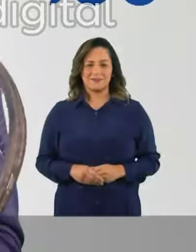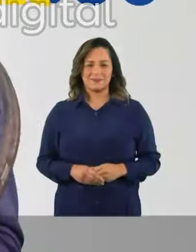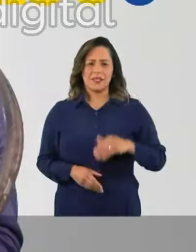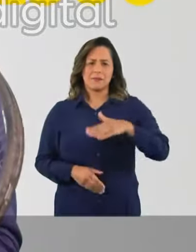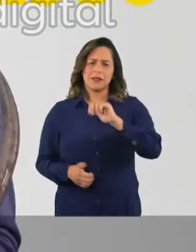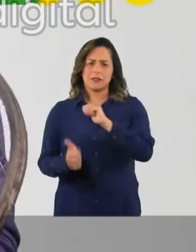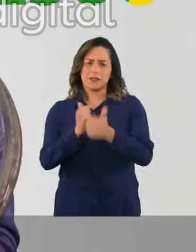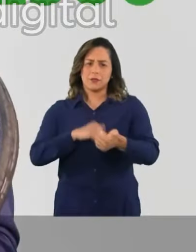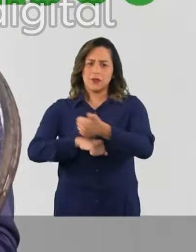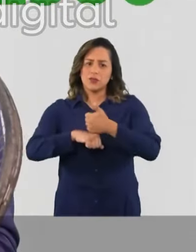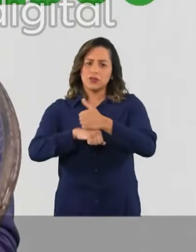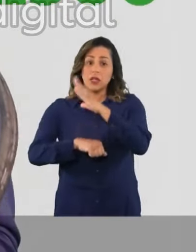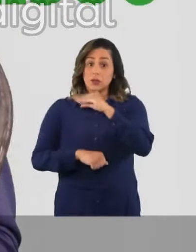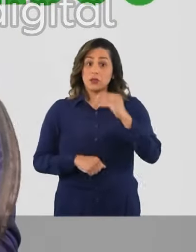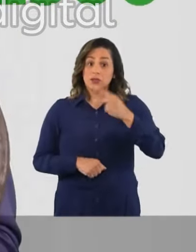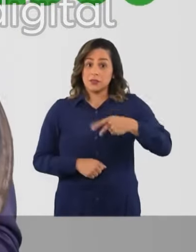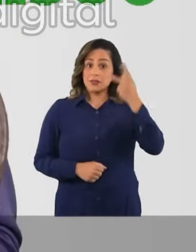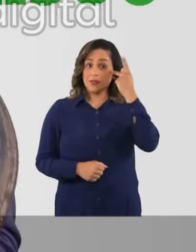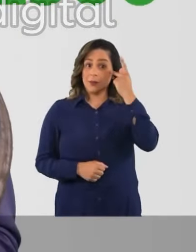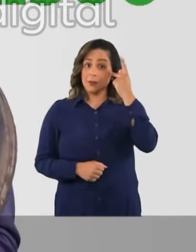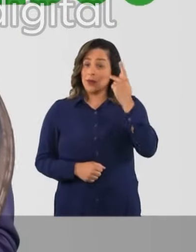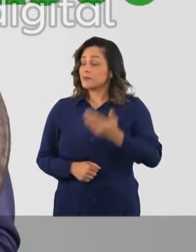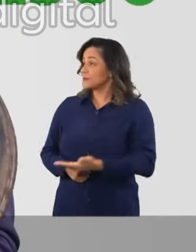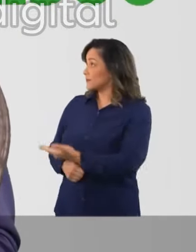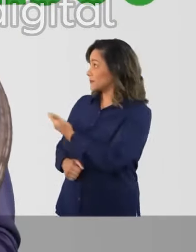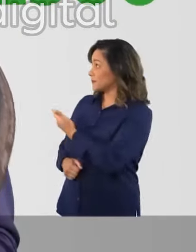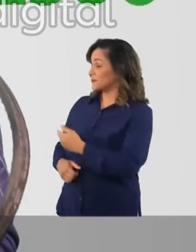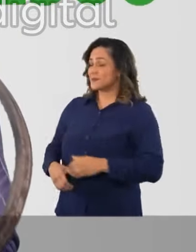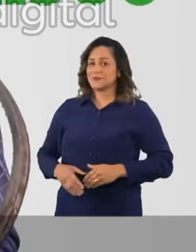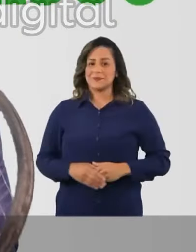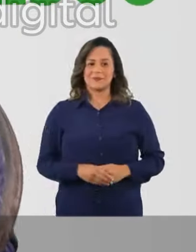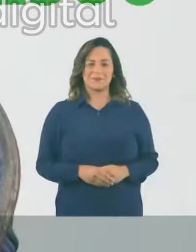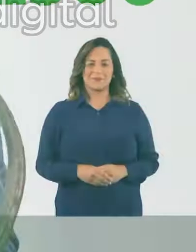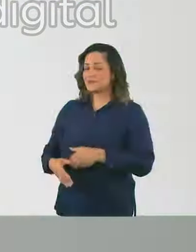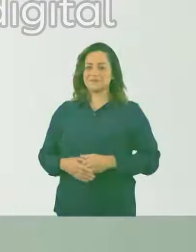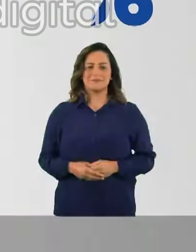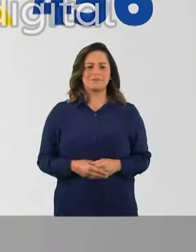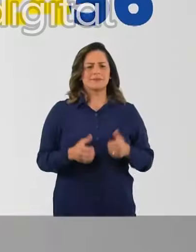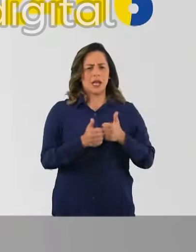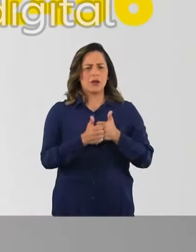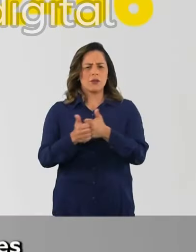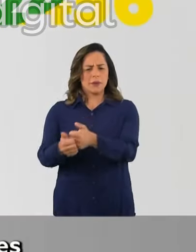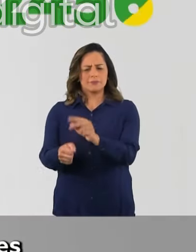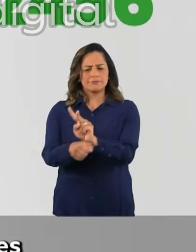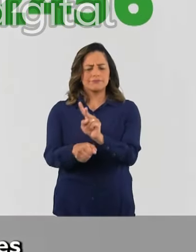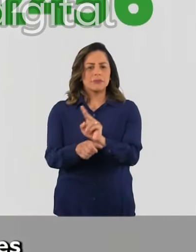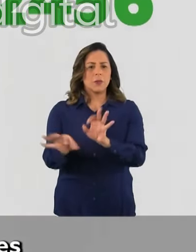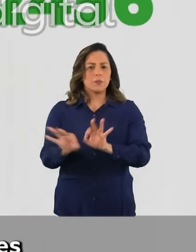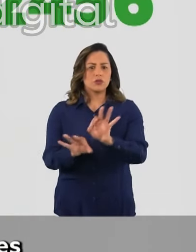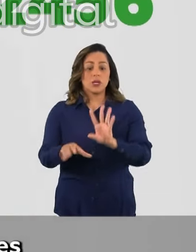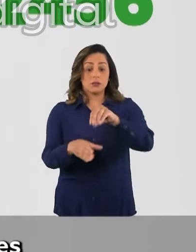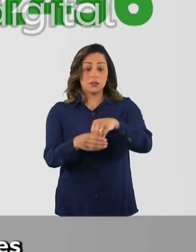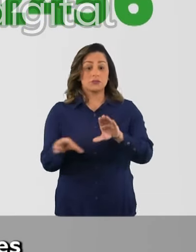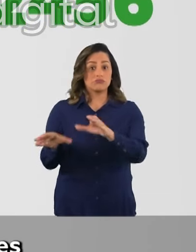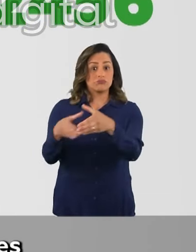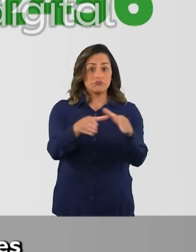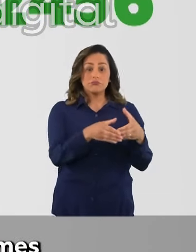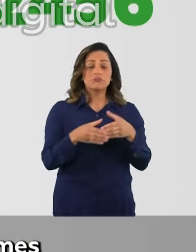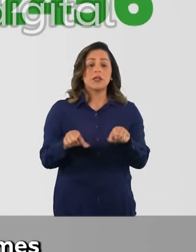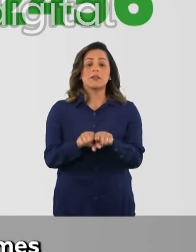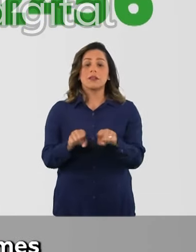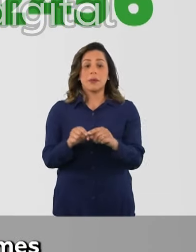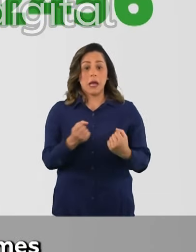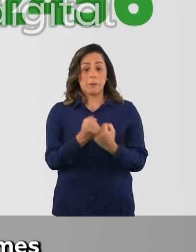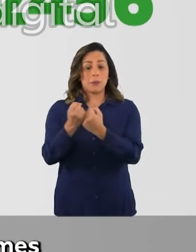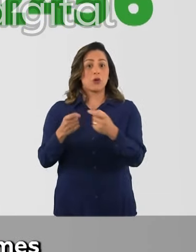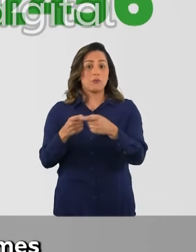Por mais atletas profissionais juvenis em São Paulo, patrocinador revoltado, 22-500. Pelo acompanhamento e zeladoria de projetos nas comunidades